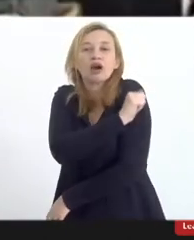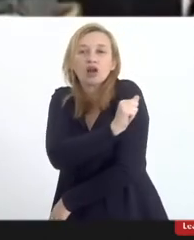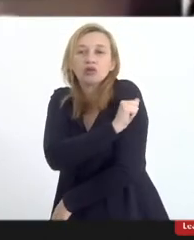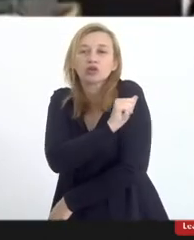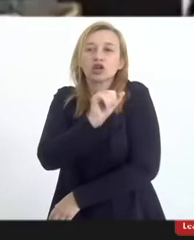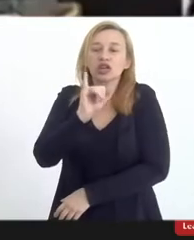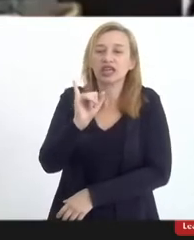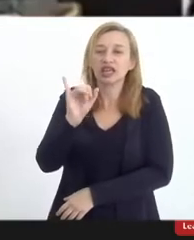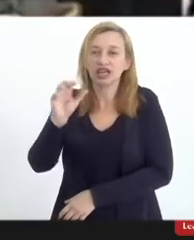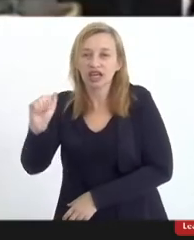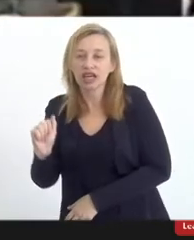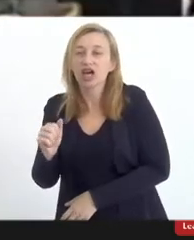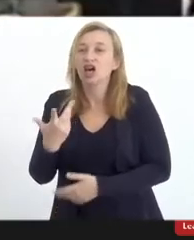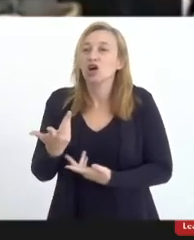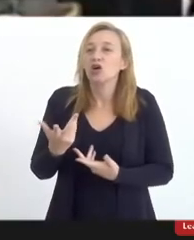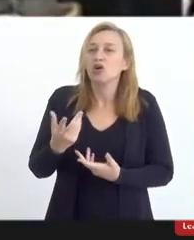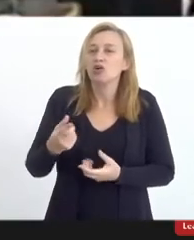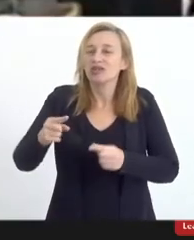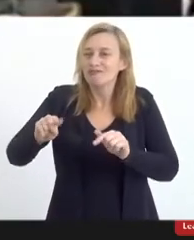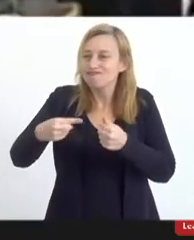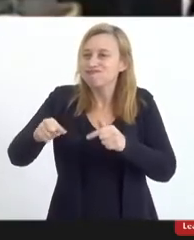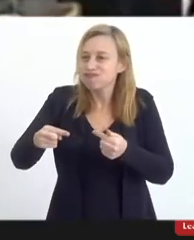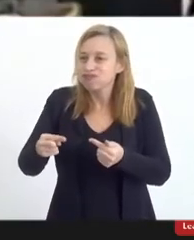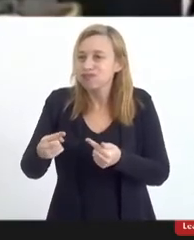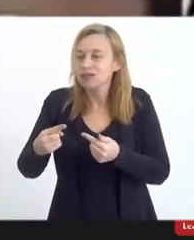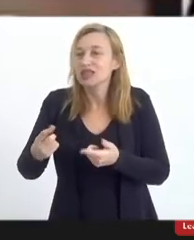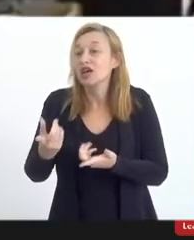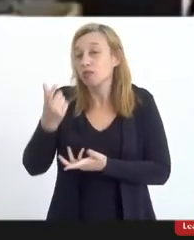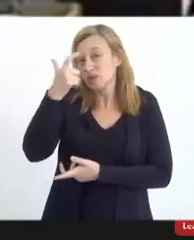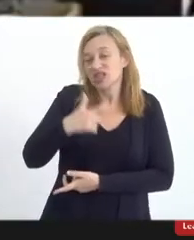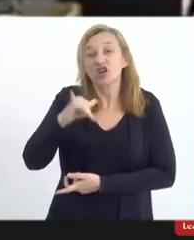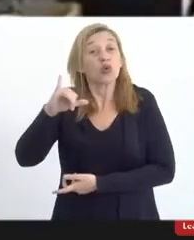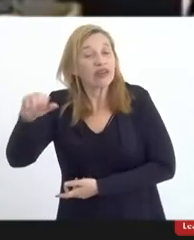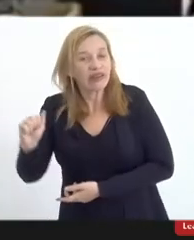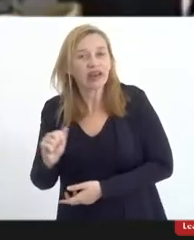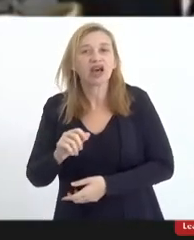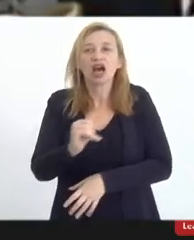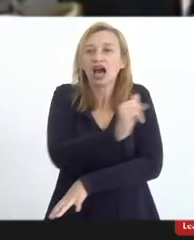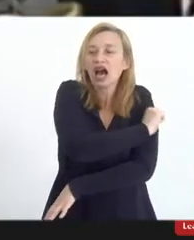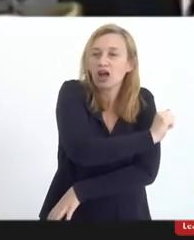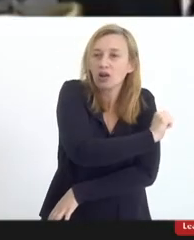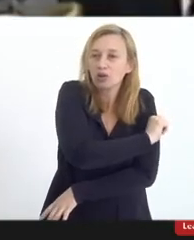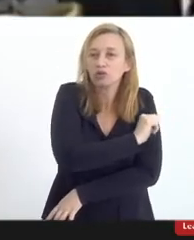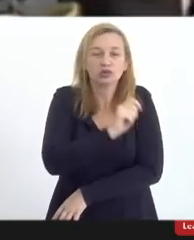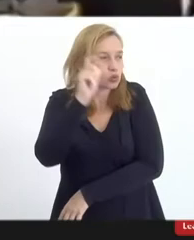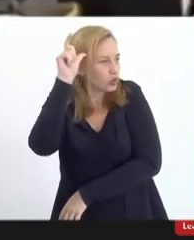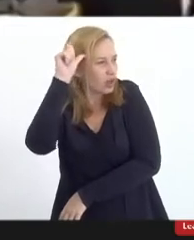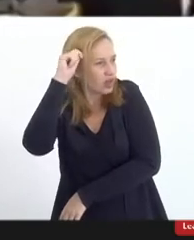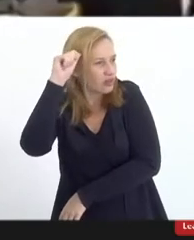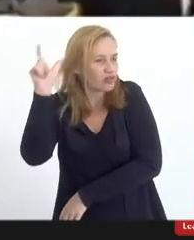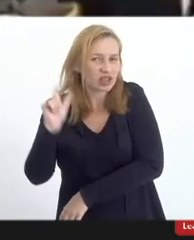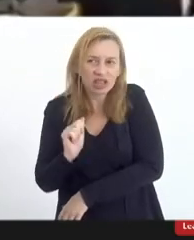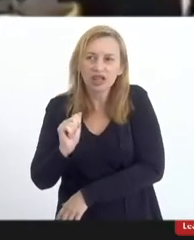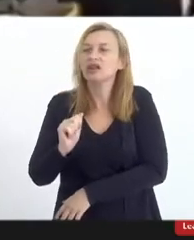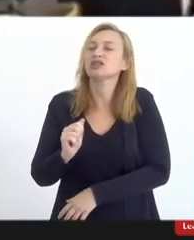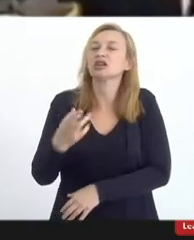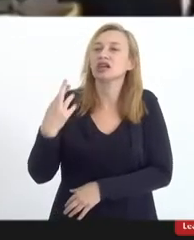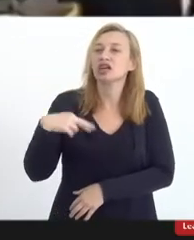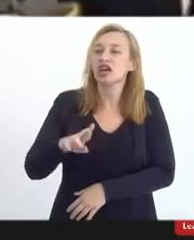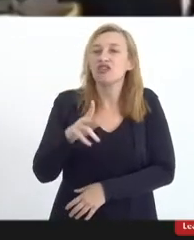falando o quanto ela é perseguida por ser uíca, os alunos de matrizes africanas falando sobre